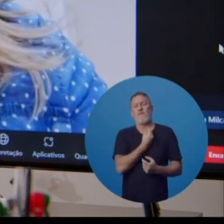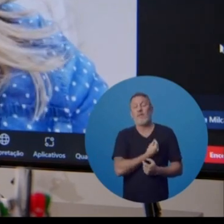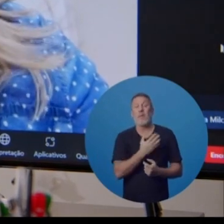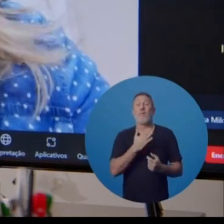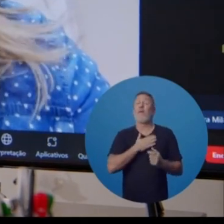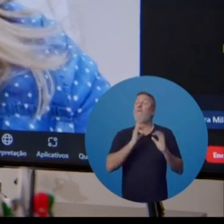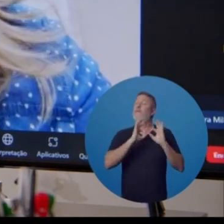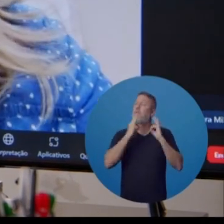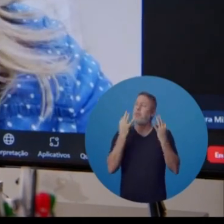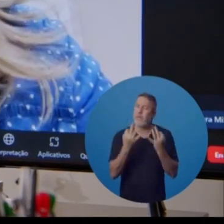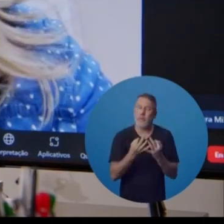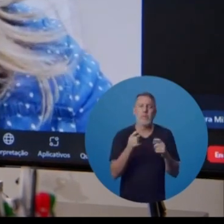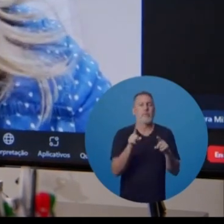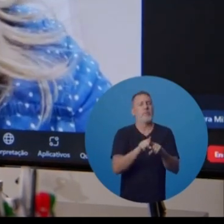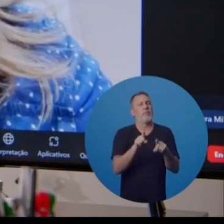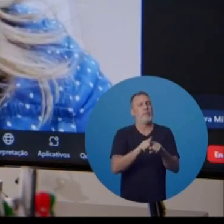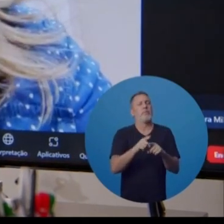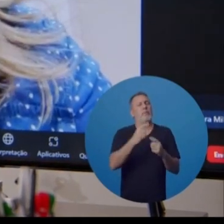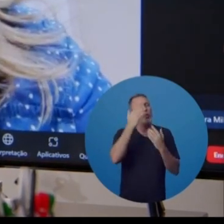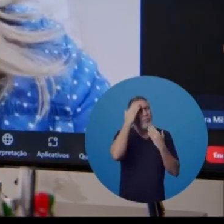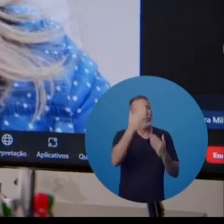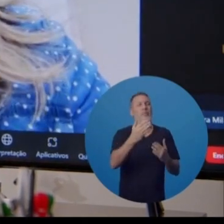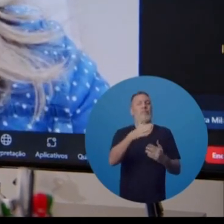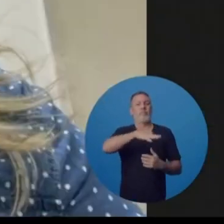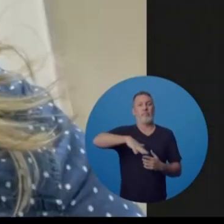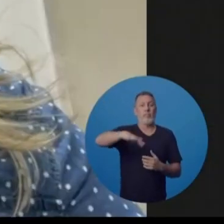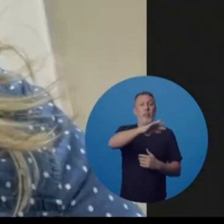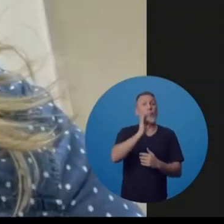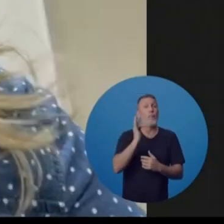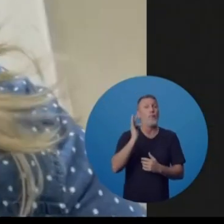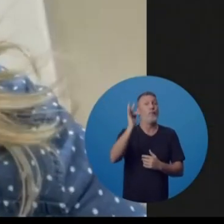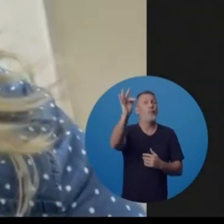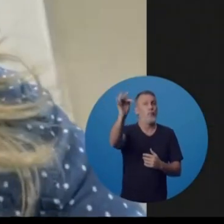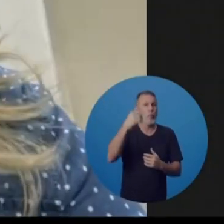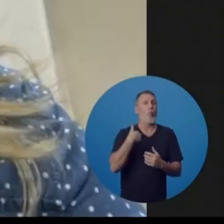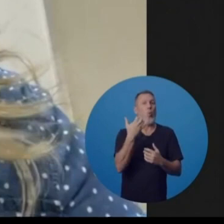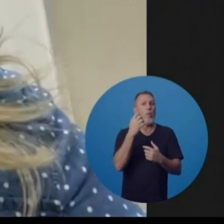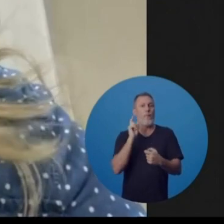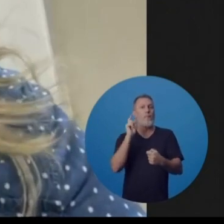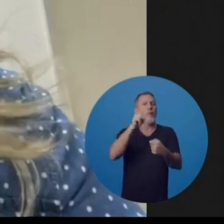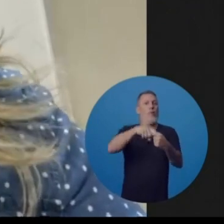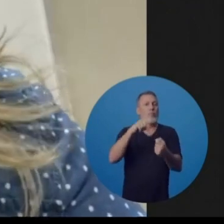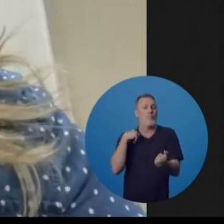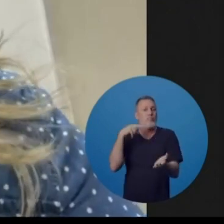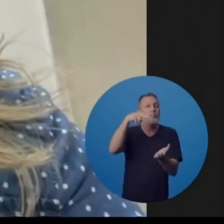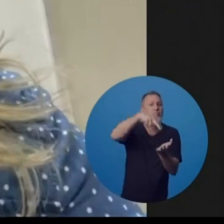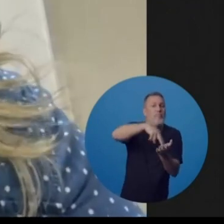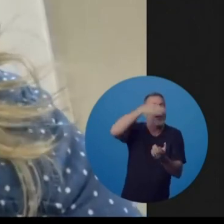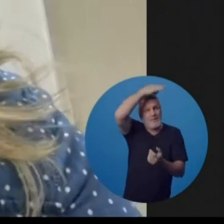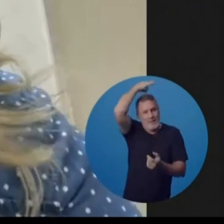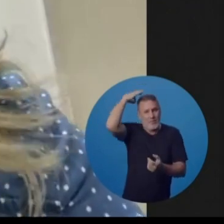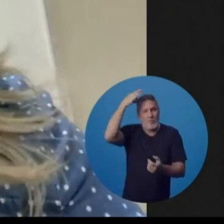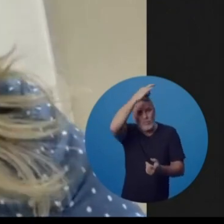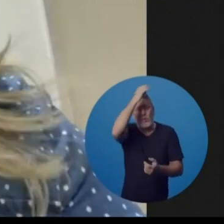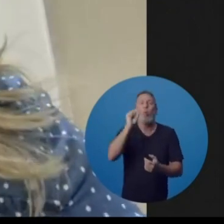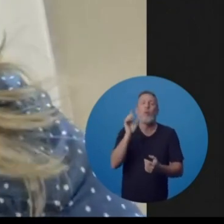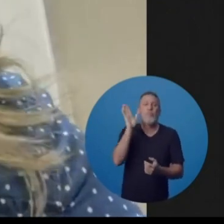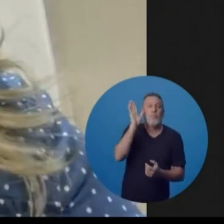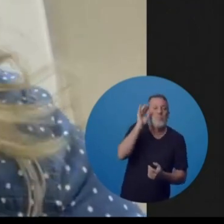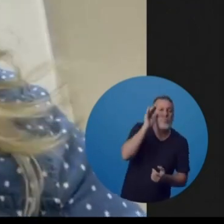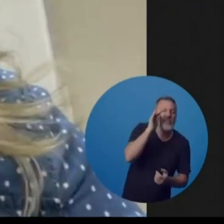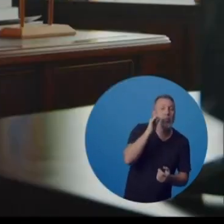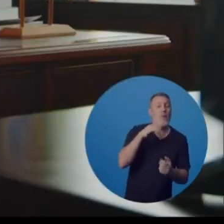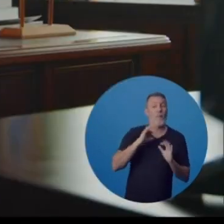a minha vida, a minha família também deve isso muito. E eu pretendo voltar, né, ao Espírito Santo, agora a